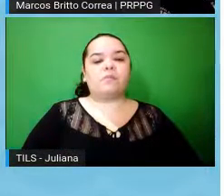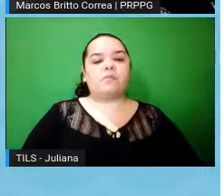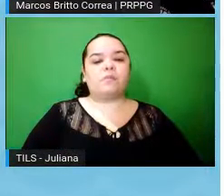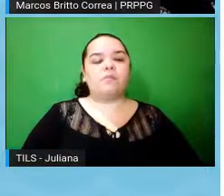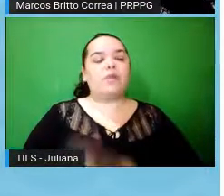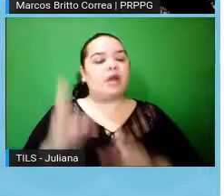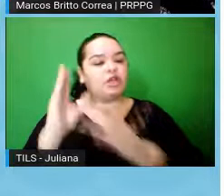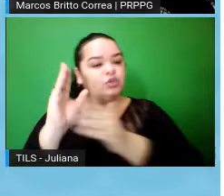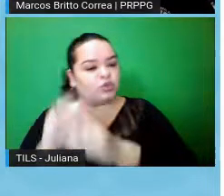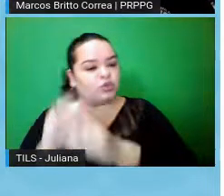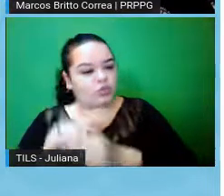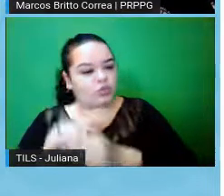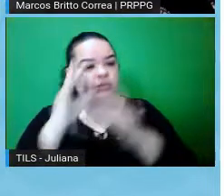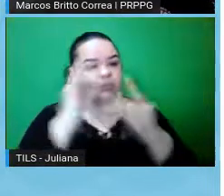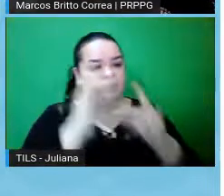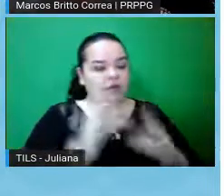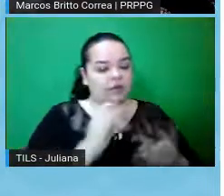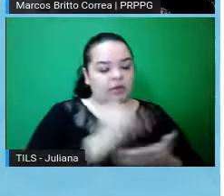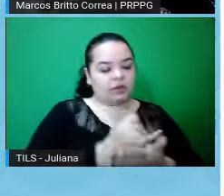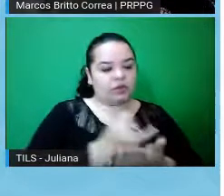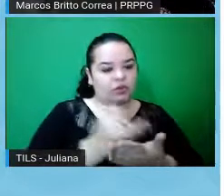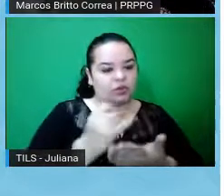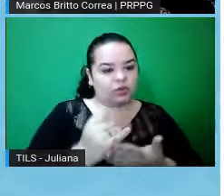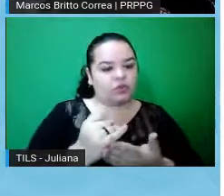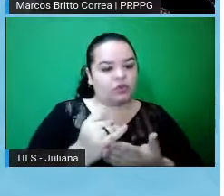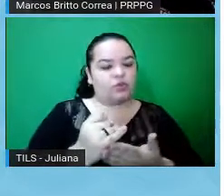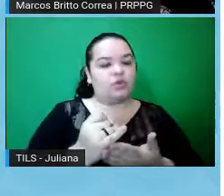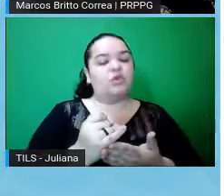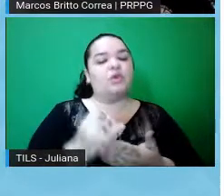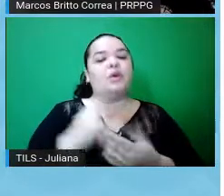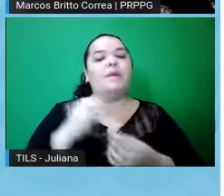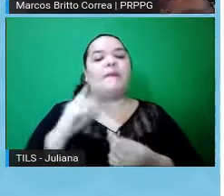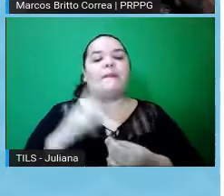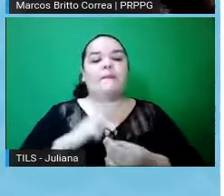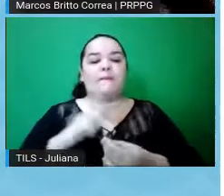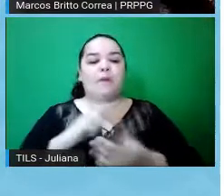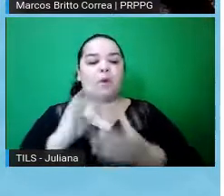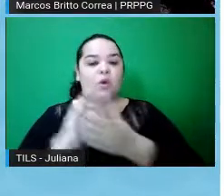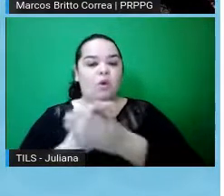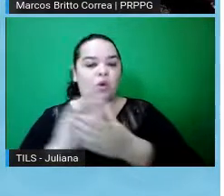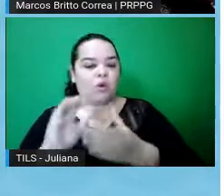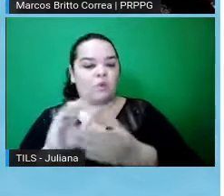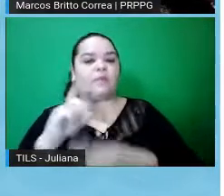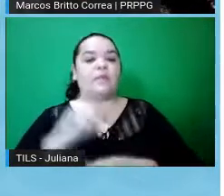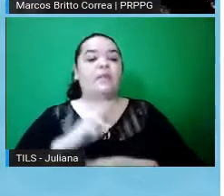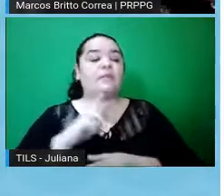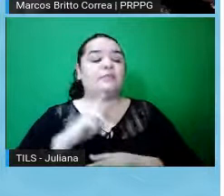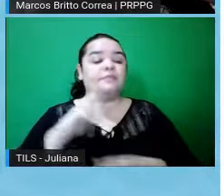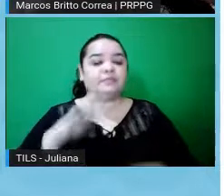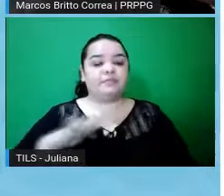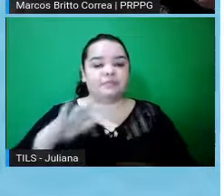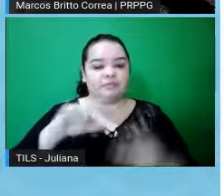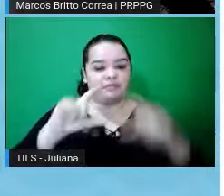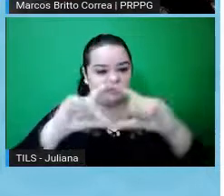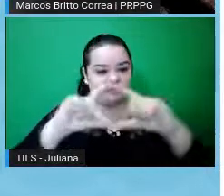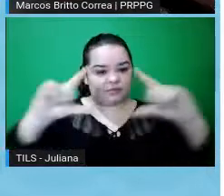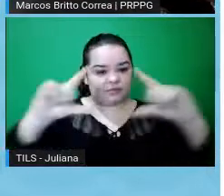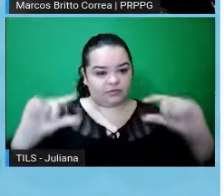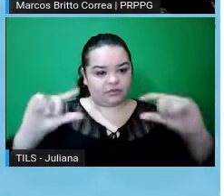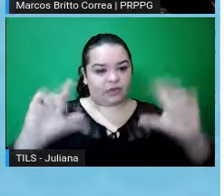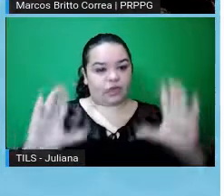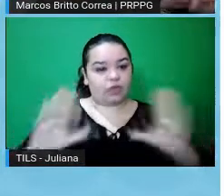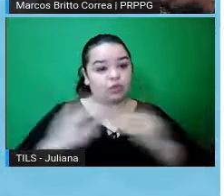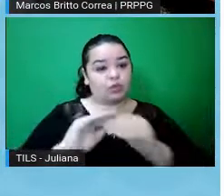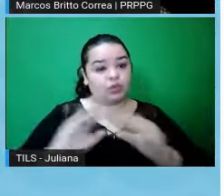resumo, introdução, objetivos, hipótese, metodologia. Os campos, eles não são tão grandes assim, então a gente tem que geralmente